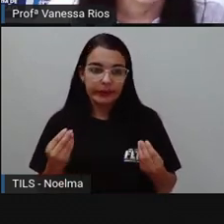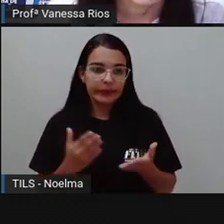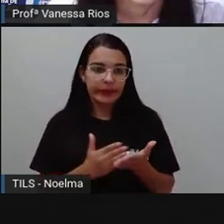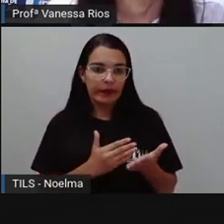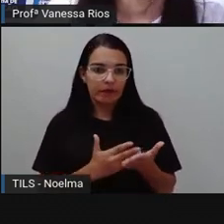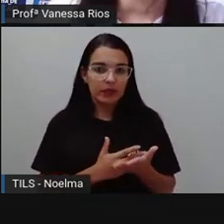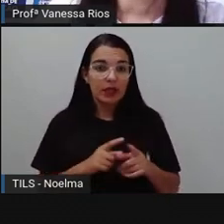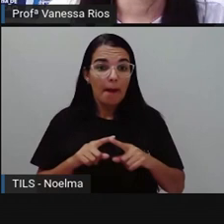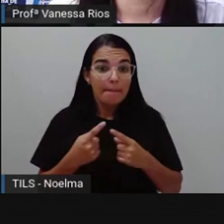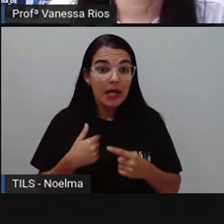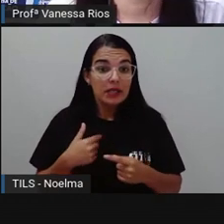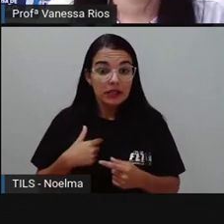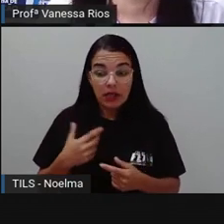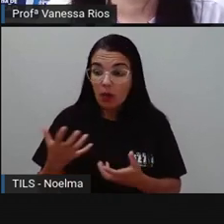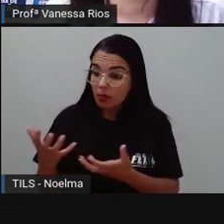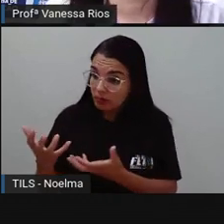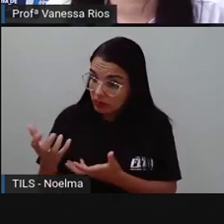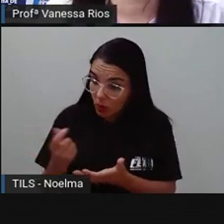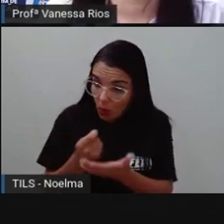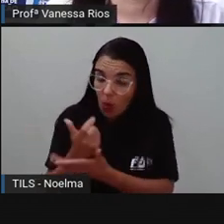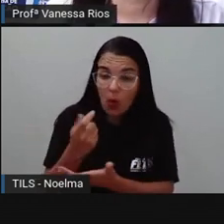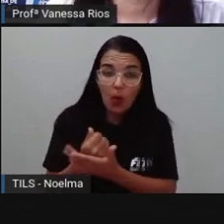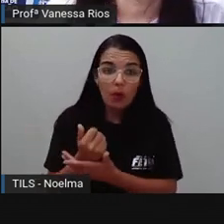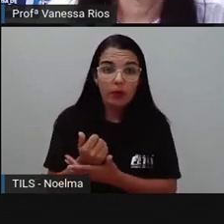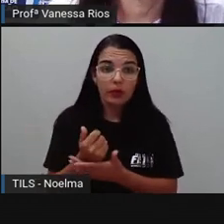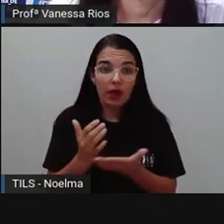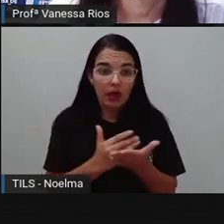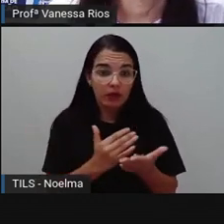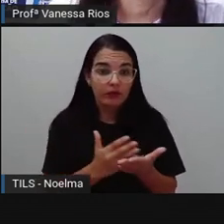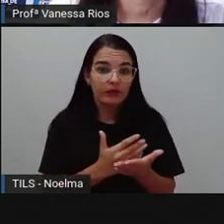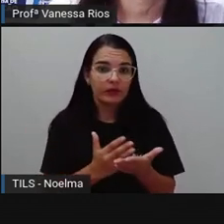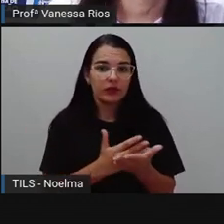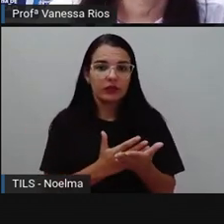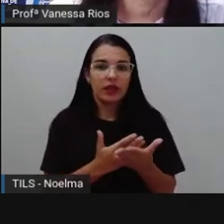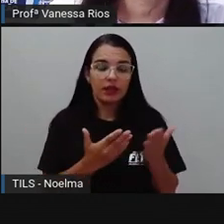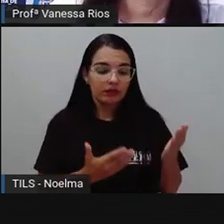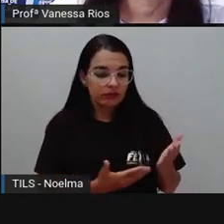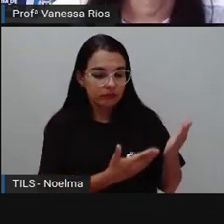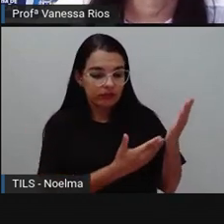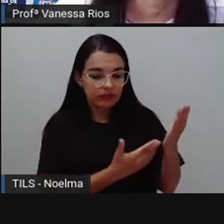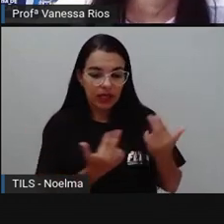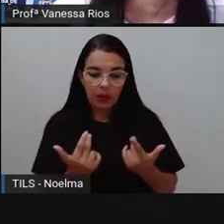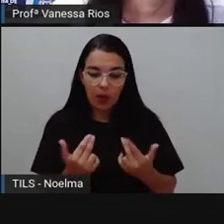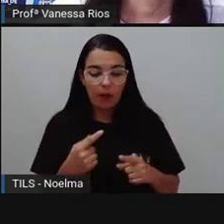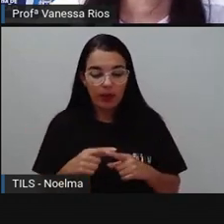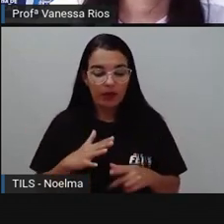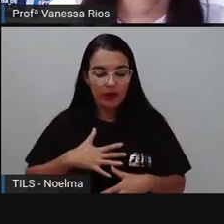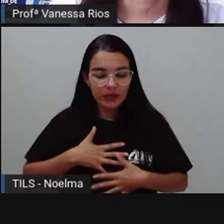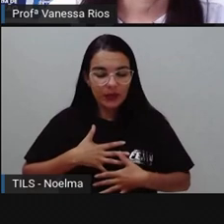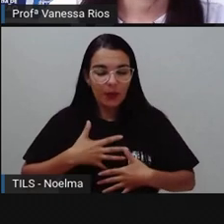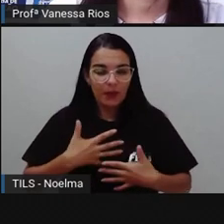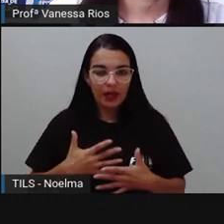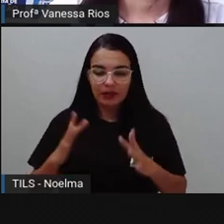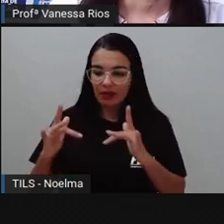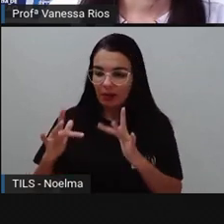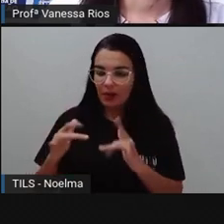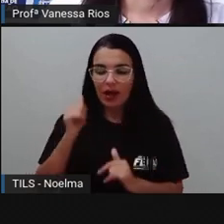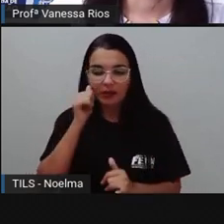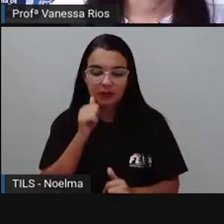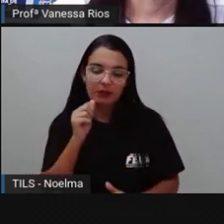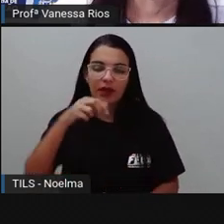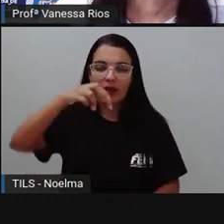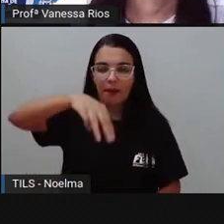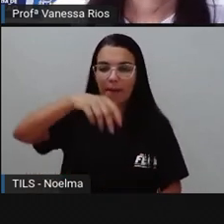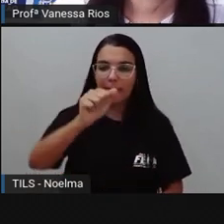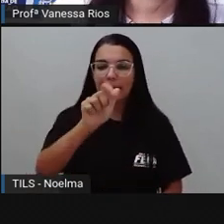como este, fiquei surpreso ao saber que Kim era namorado da Magali. Então, apesar de